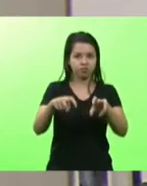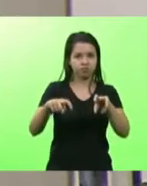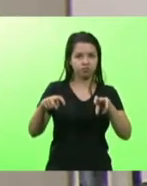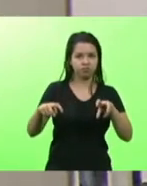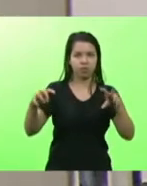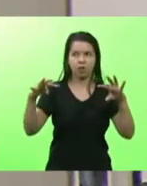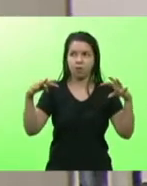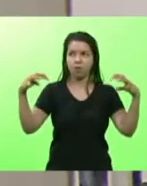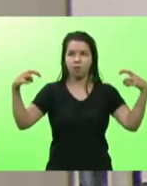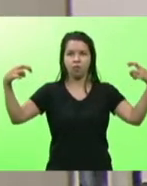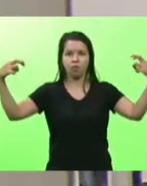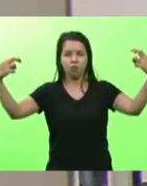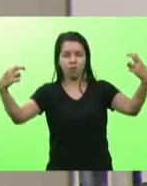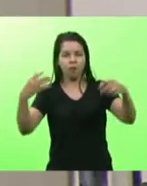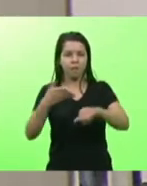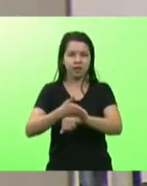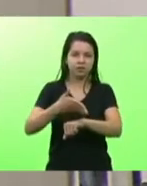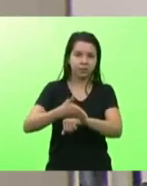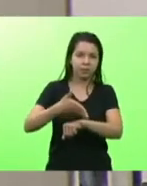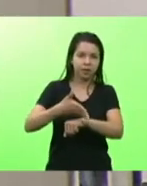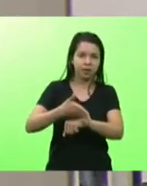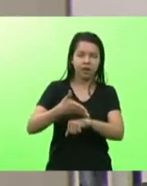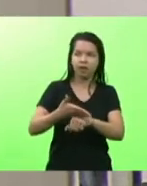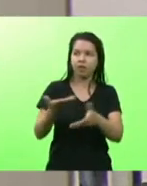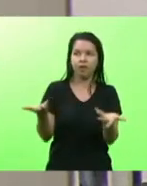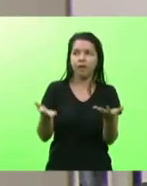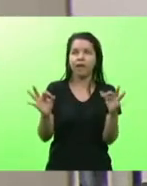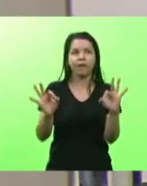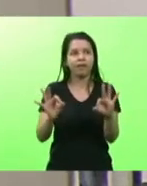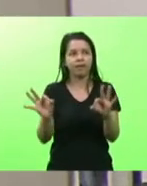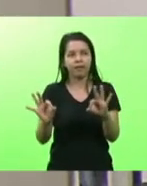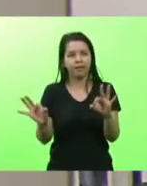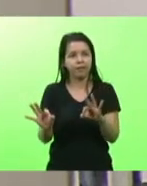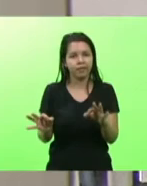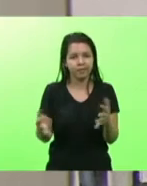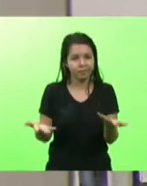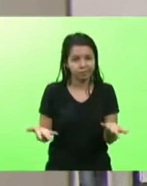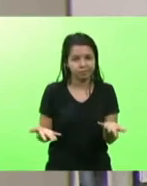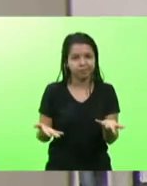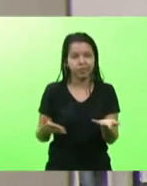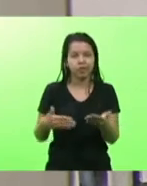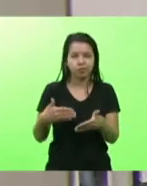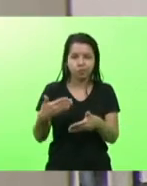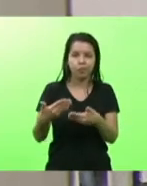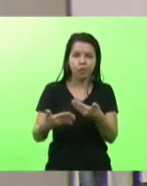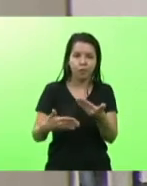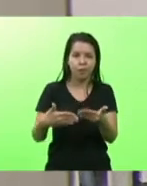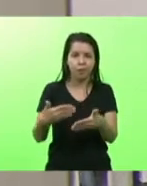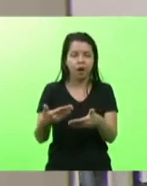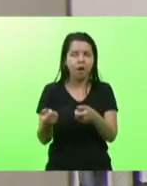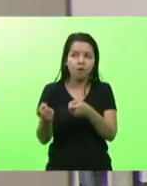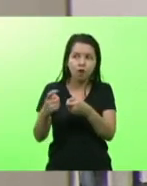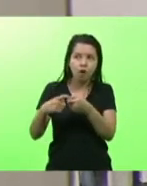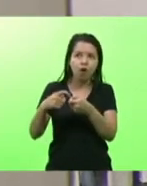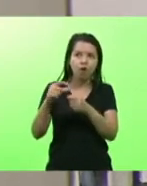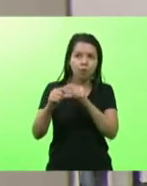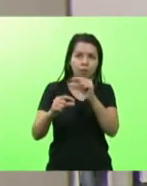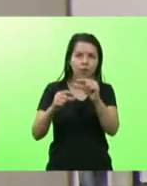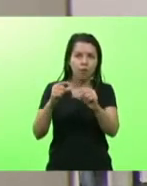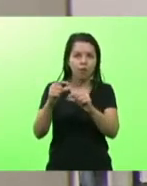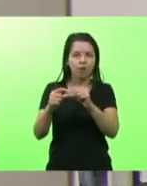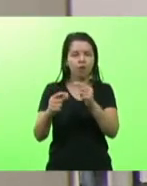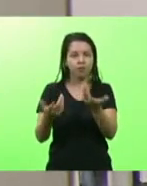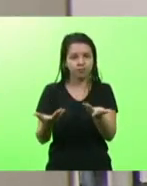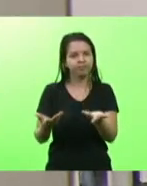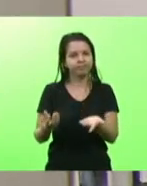participando do dia a dia aqui do parlamento e lentamente isso está sendo retomado aqui em Santa Catarina registro com muita